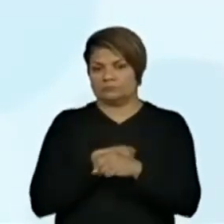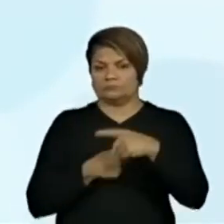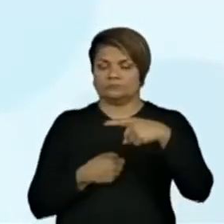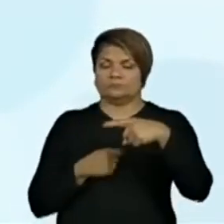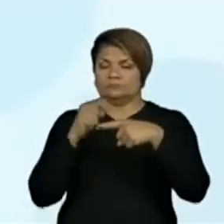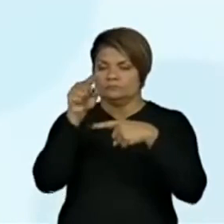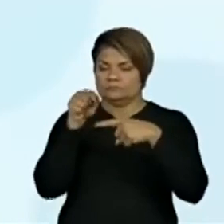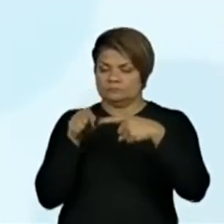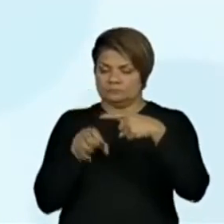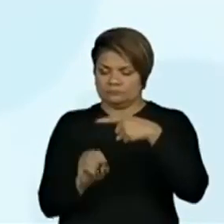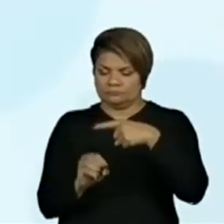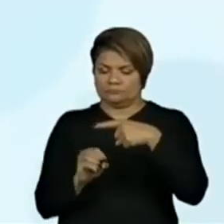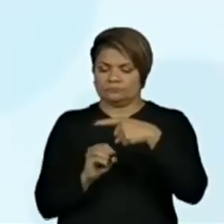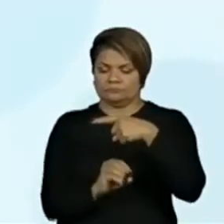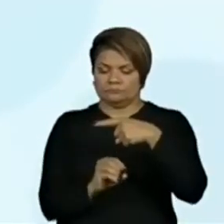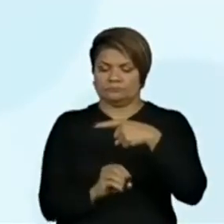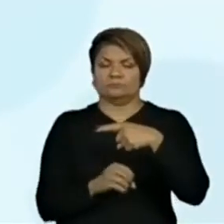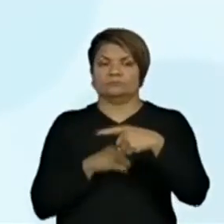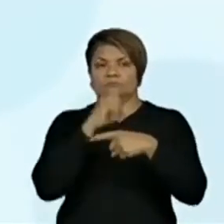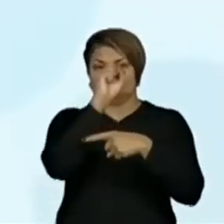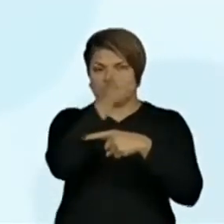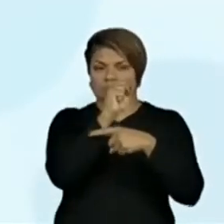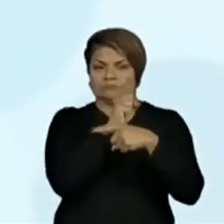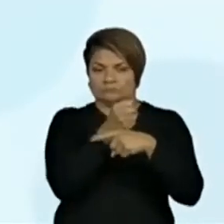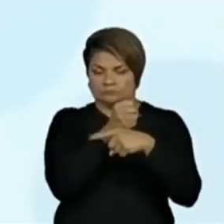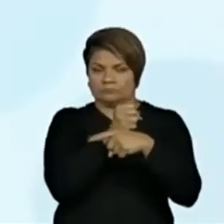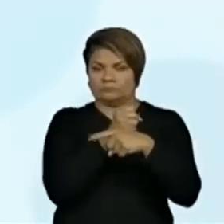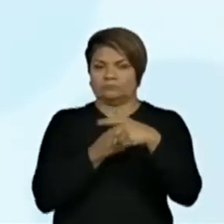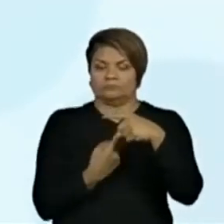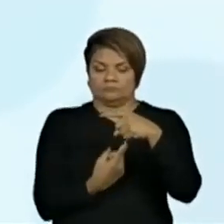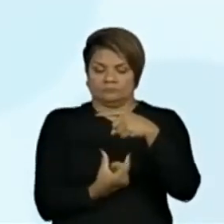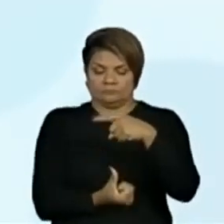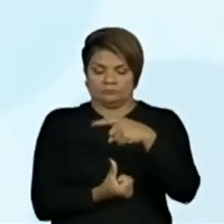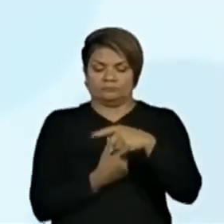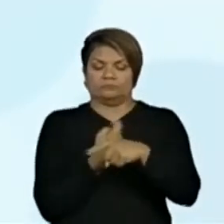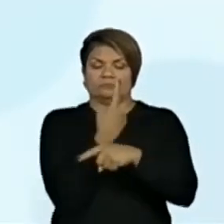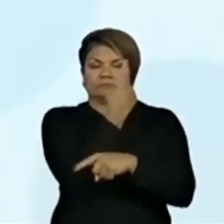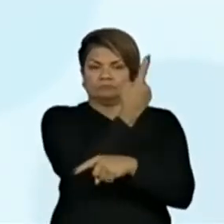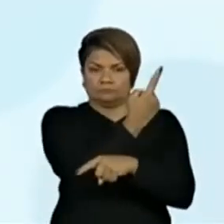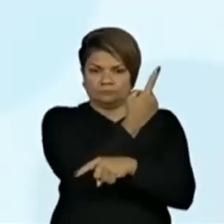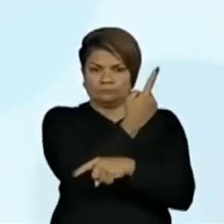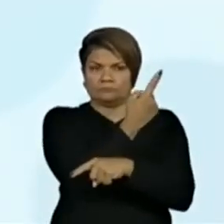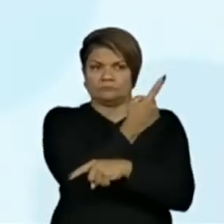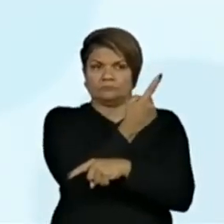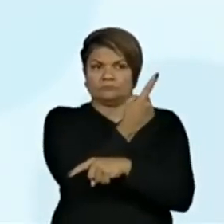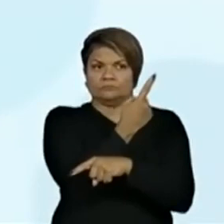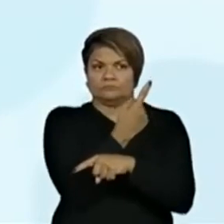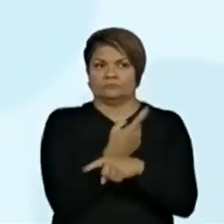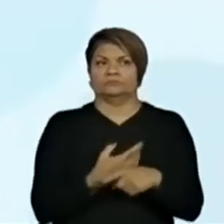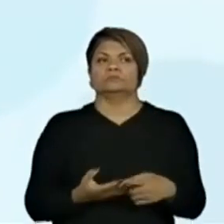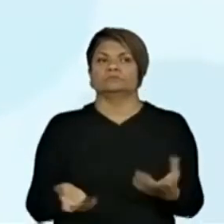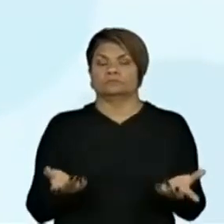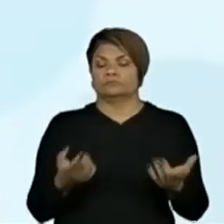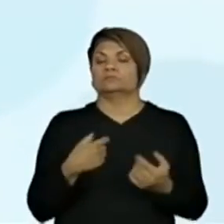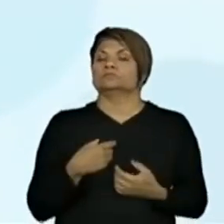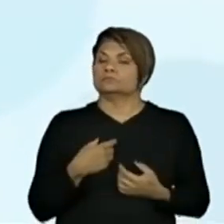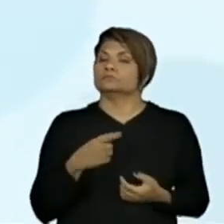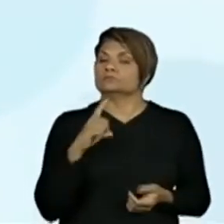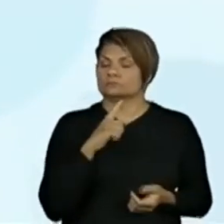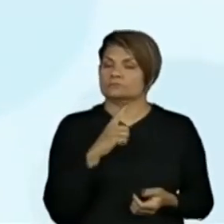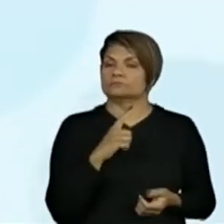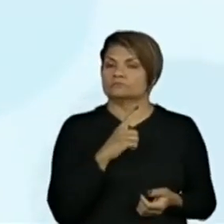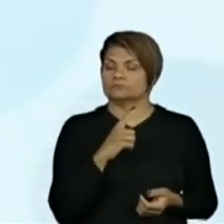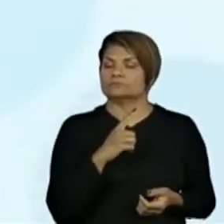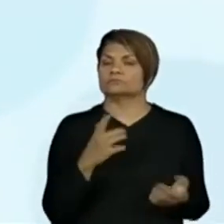zero, oito mais oito é igual a dezesseis. Então, em duas dúzias,